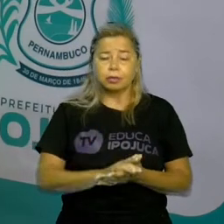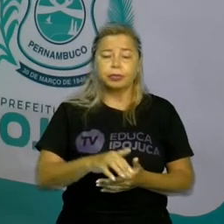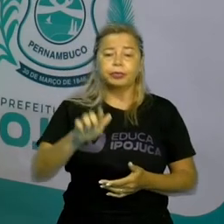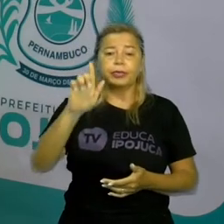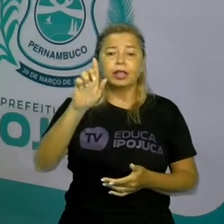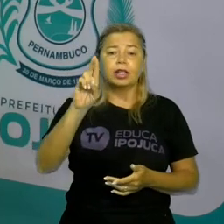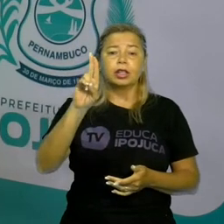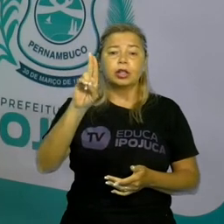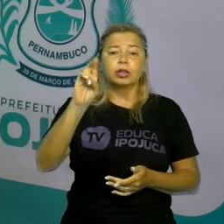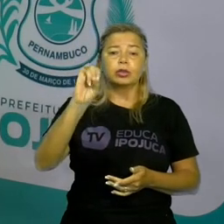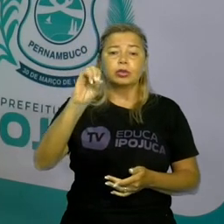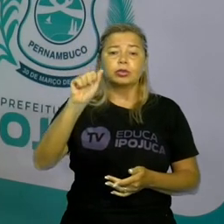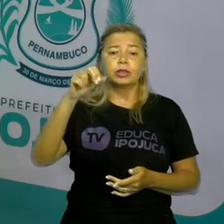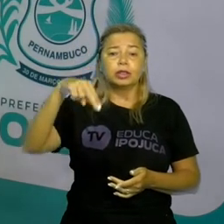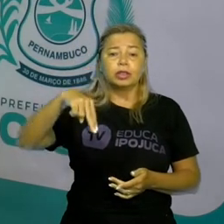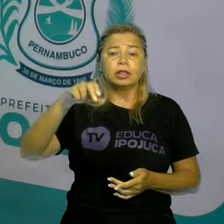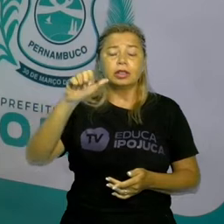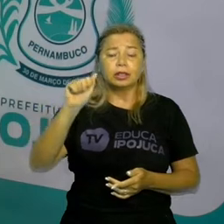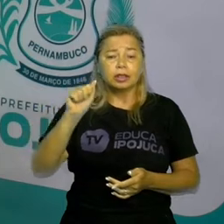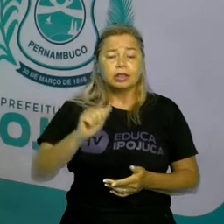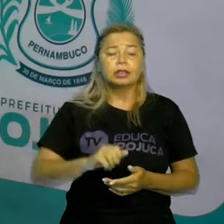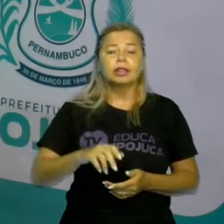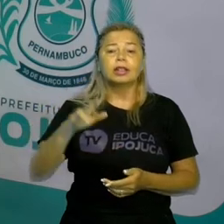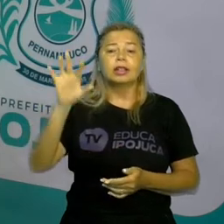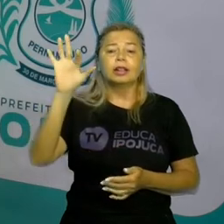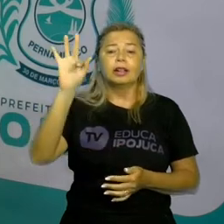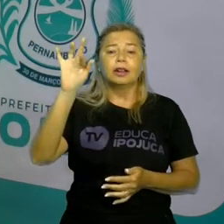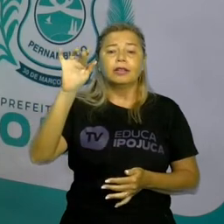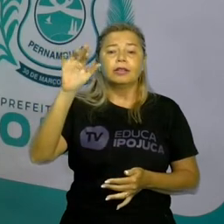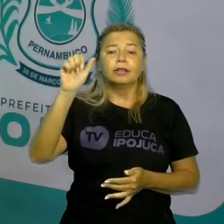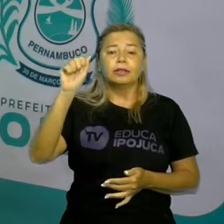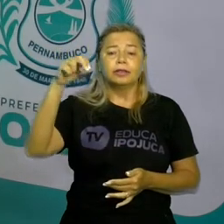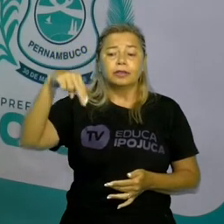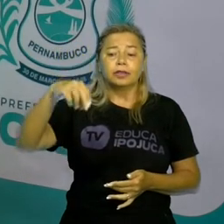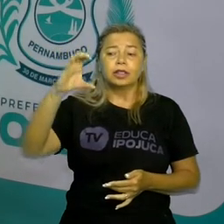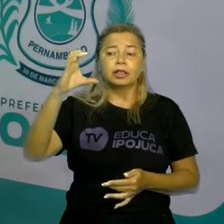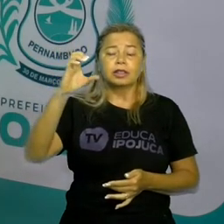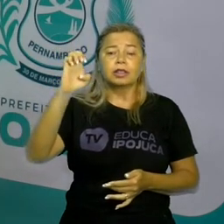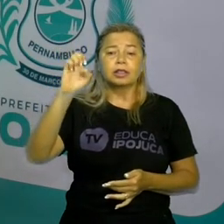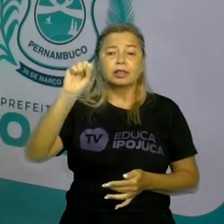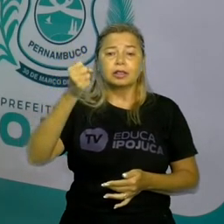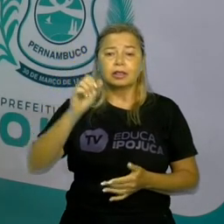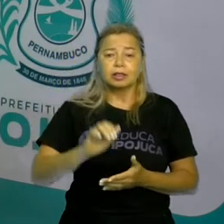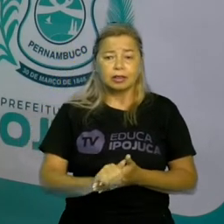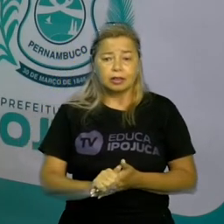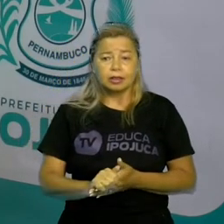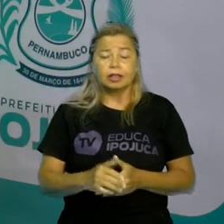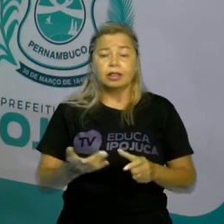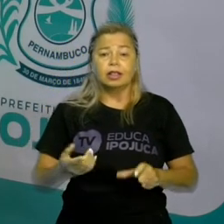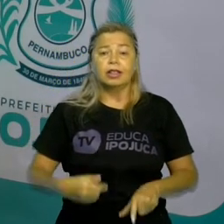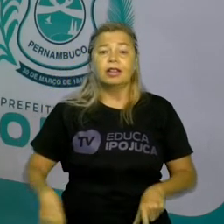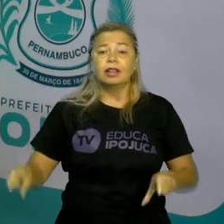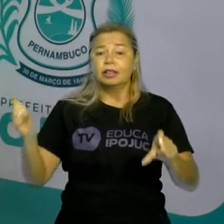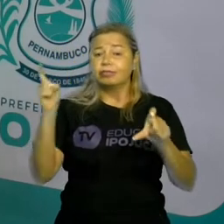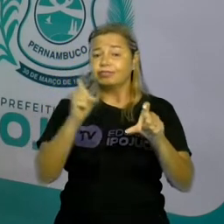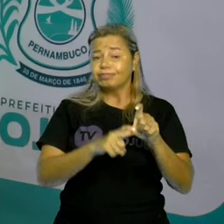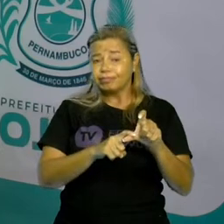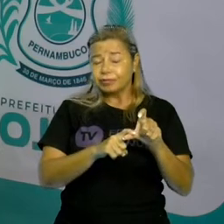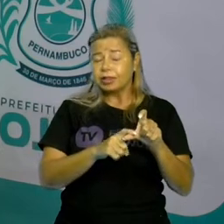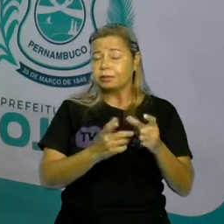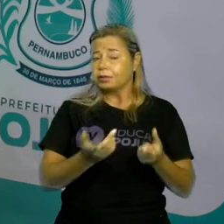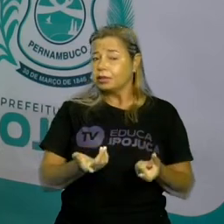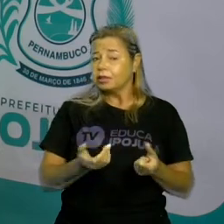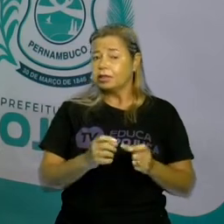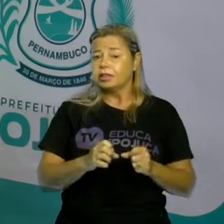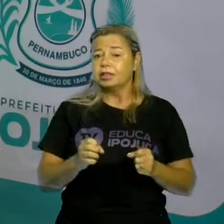país, França, certo? Porém, ela não quer se tornar independente. Ela quer que a França invista